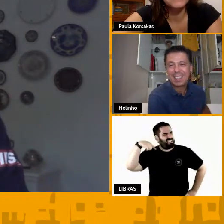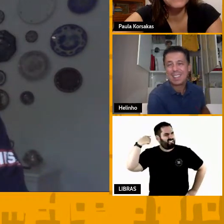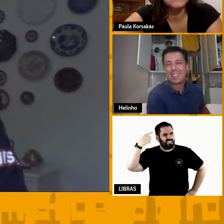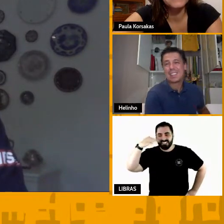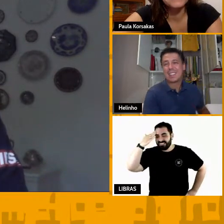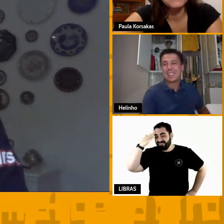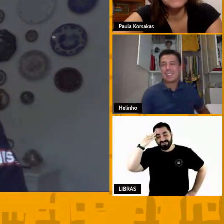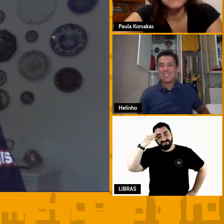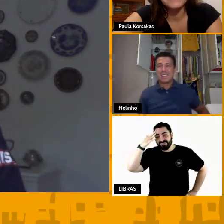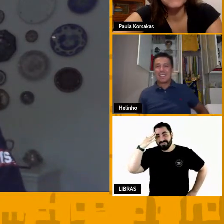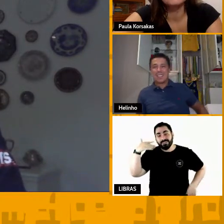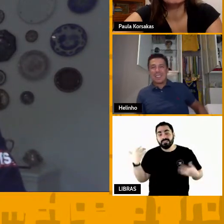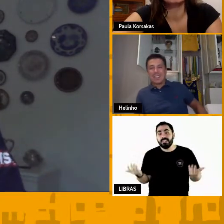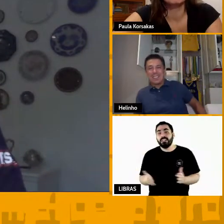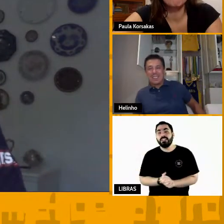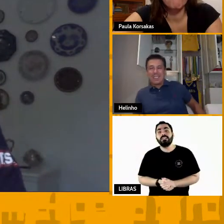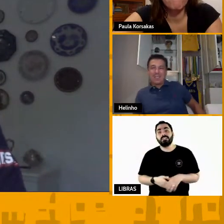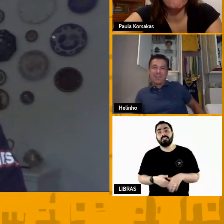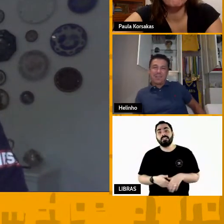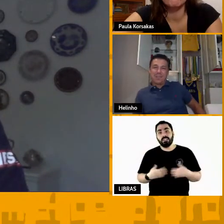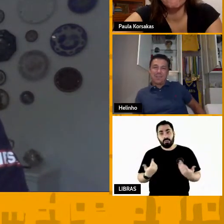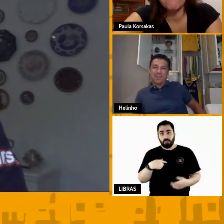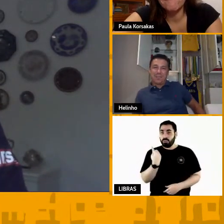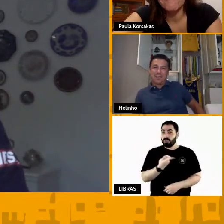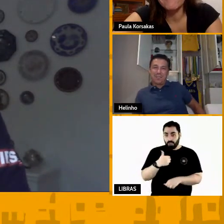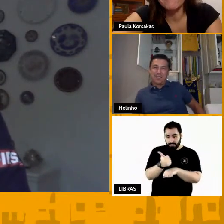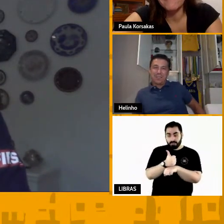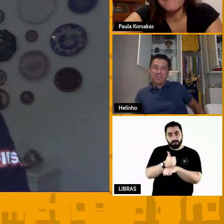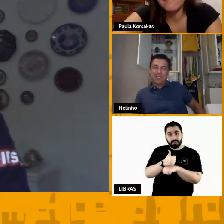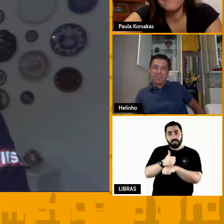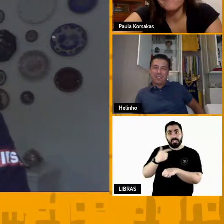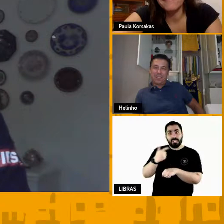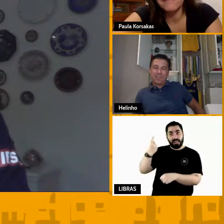pouco e como atleta a gente viajou também bastante